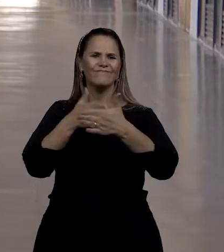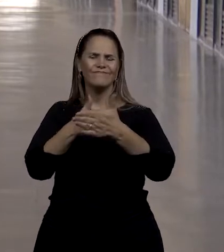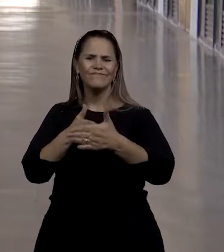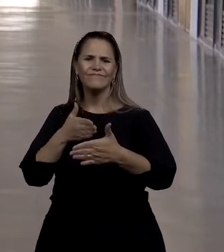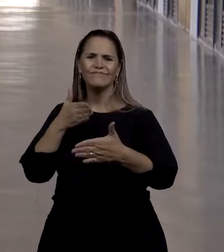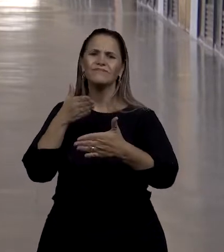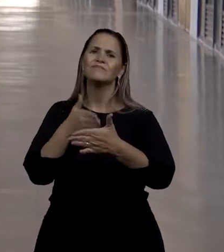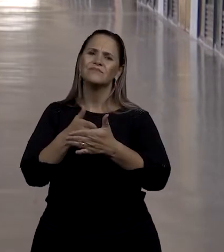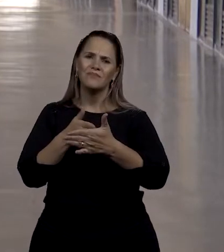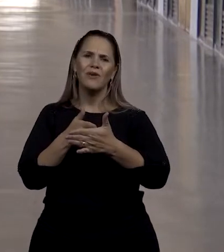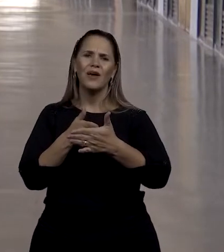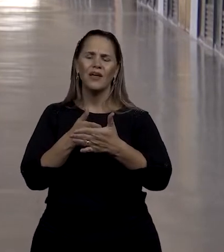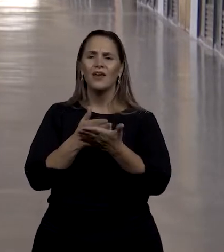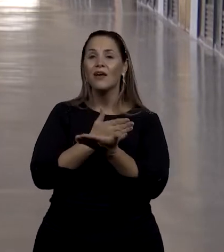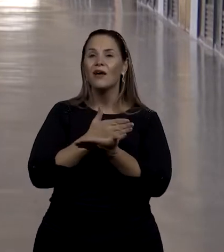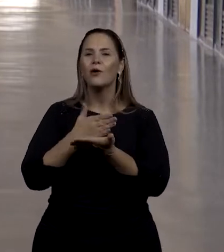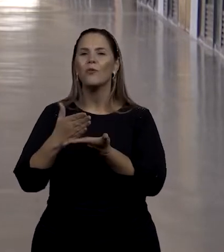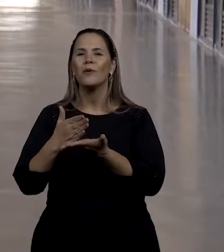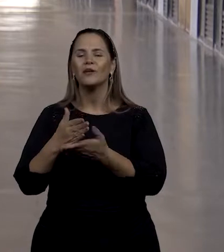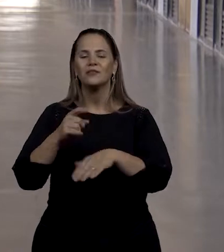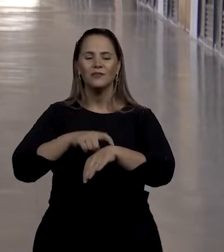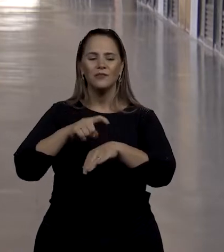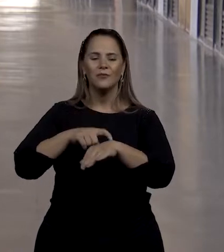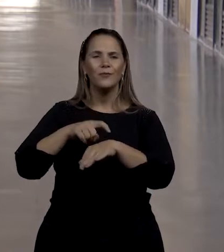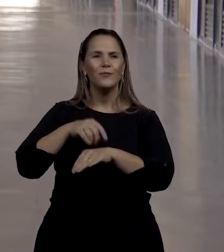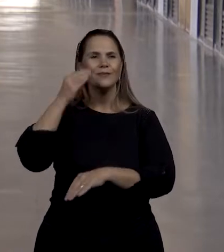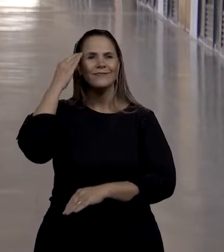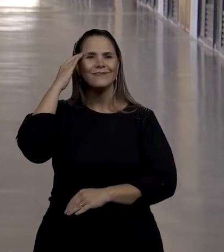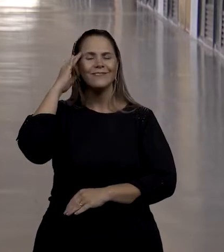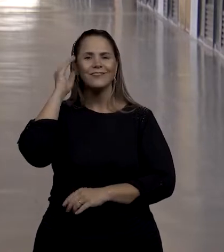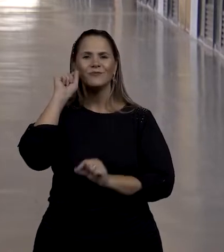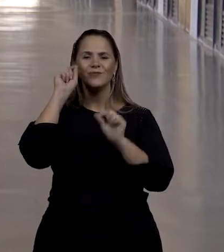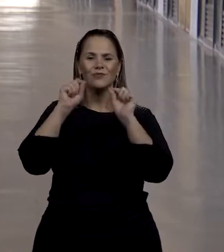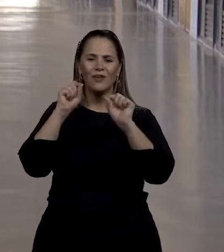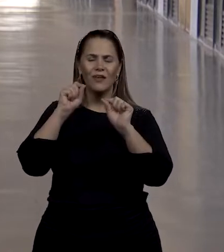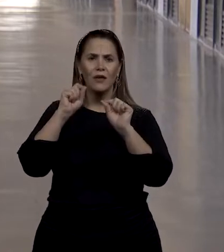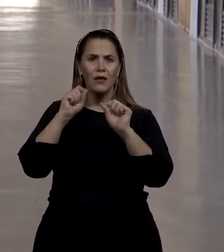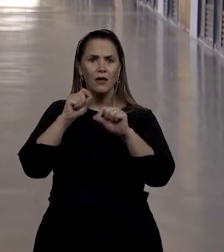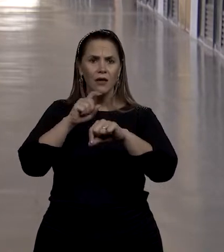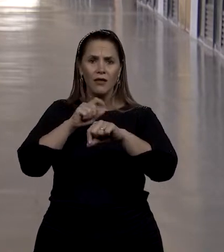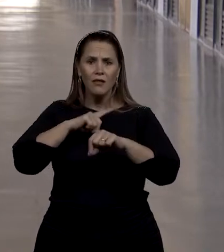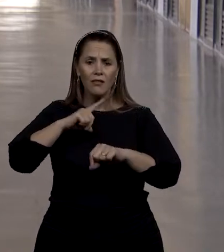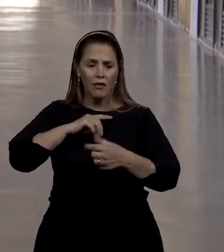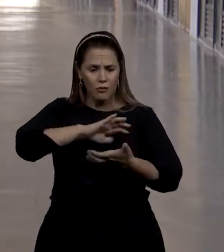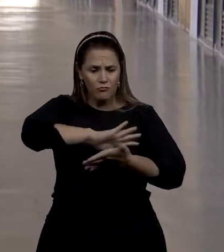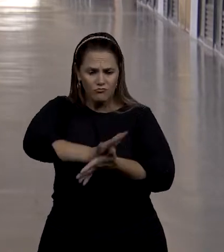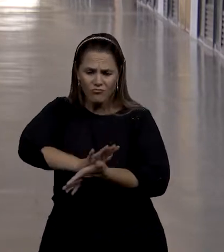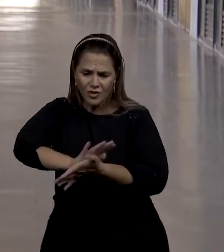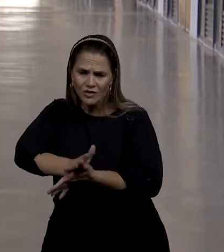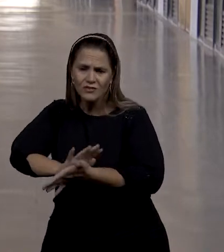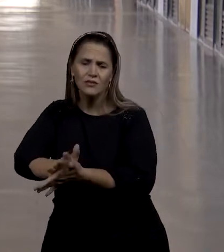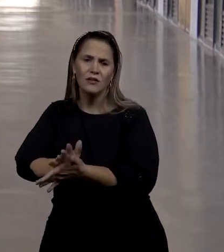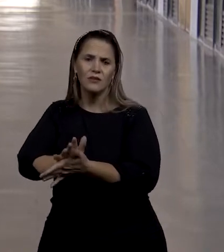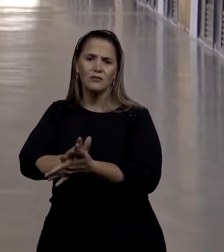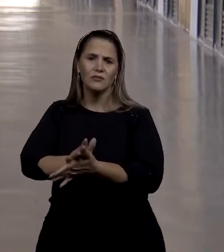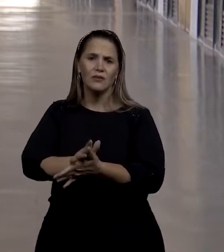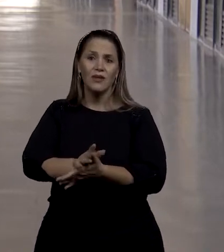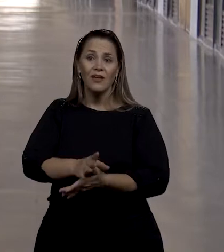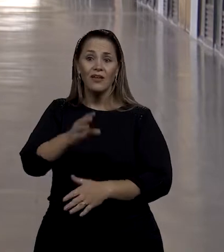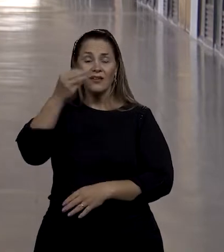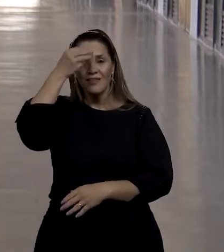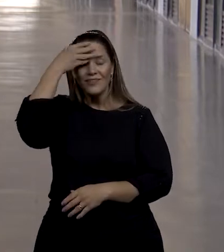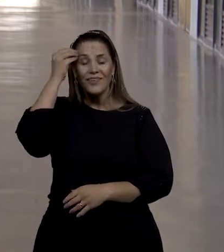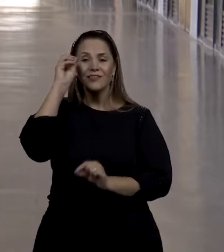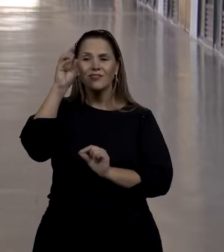do entendimento do que é esse preconceito, essa discriminação, essa forma de violação de direitos, até mesmo